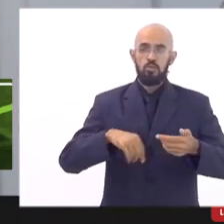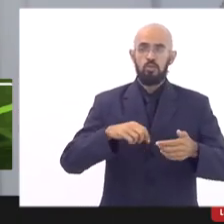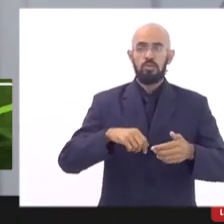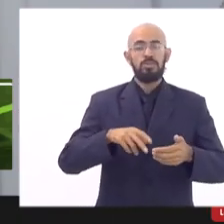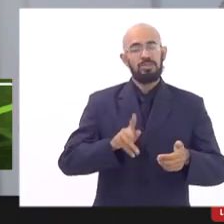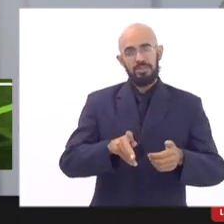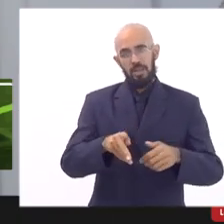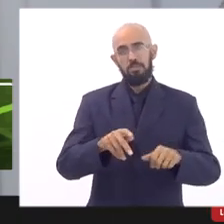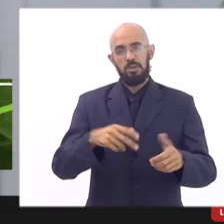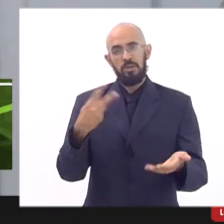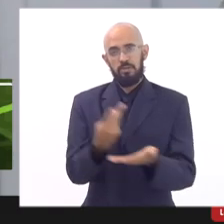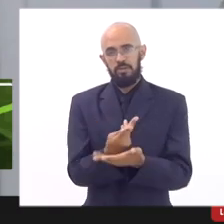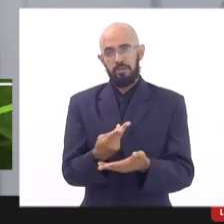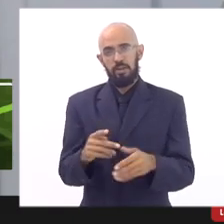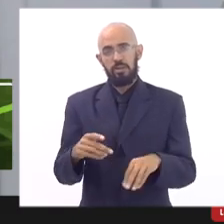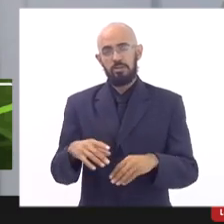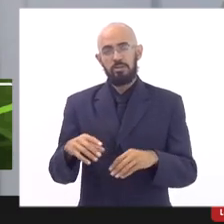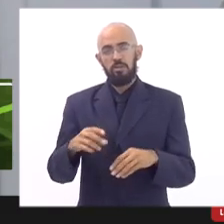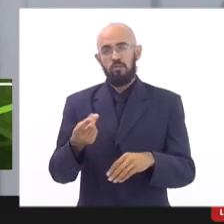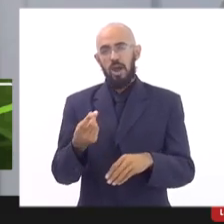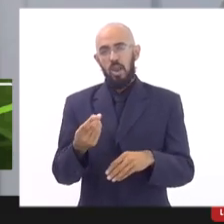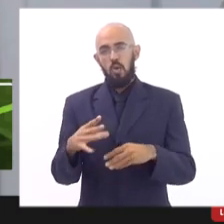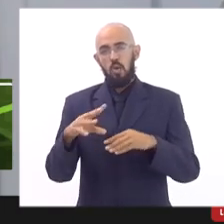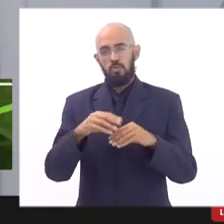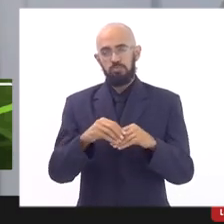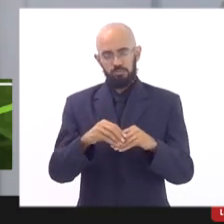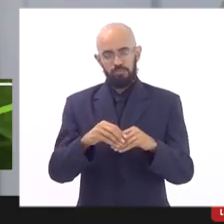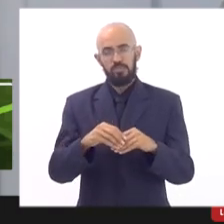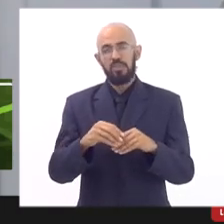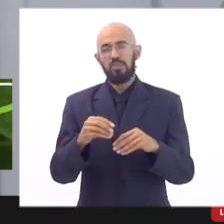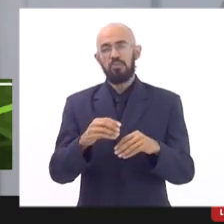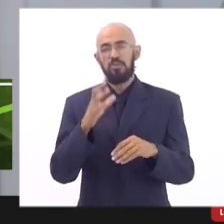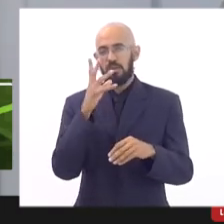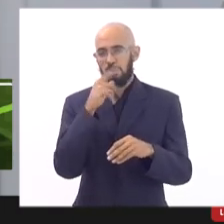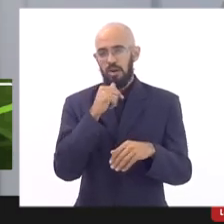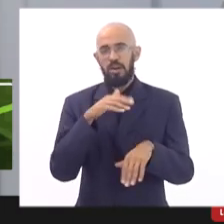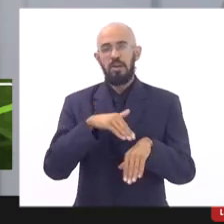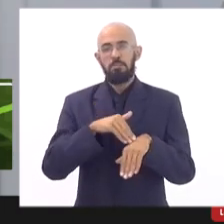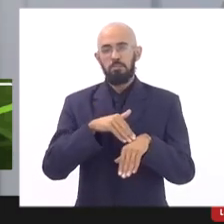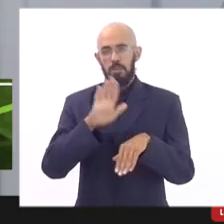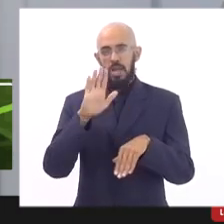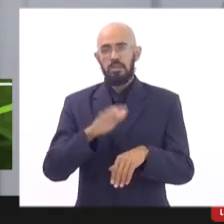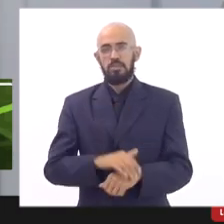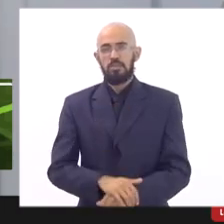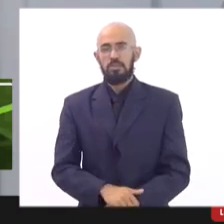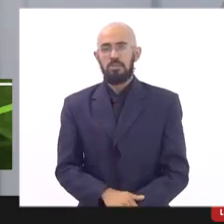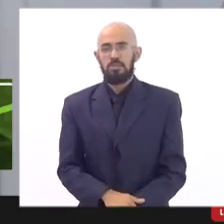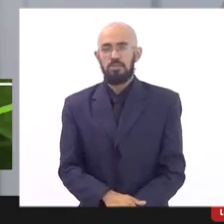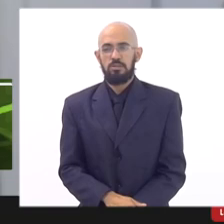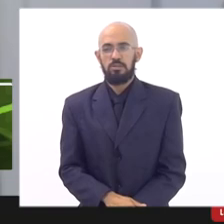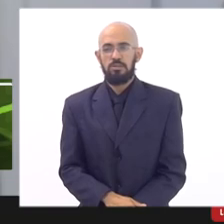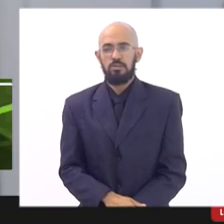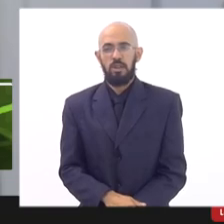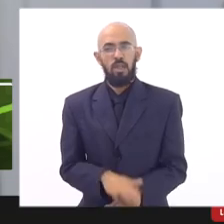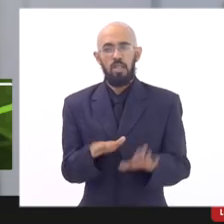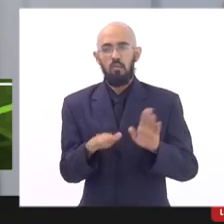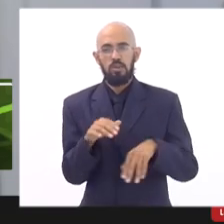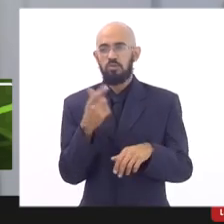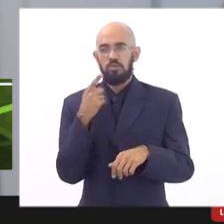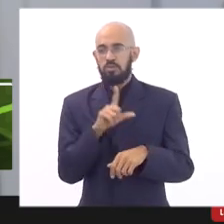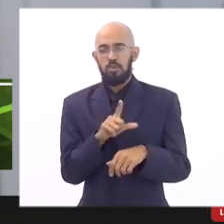possibilidade de cota extra e isso amarraria um pouco demoraria um tempo e de repente esse recurso não conseguiria ser